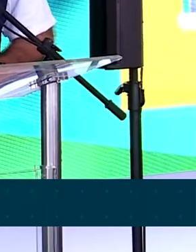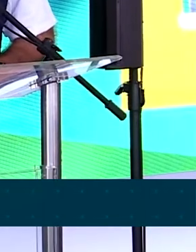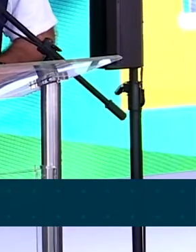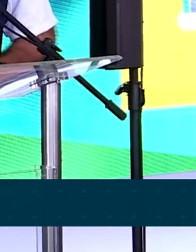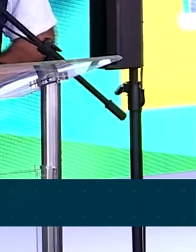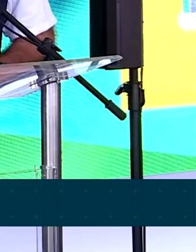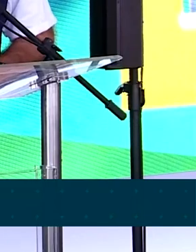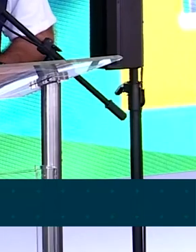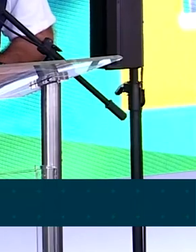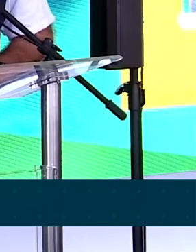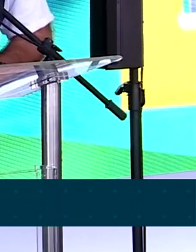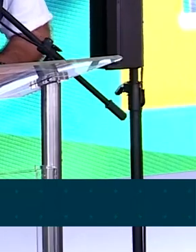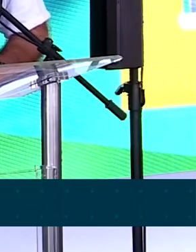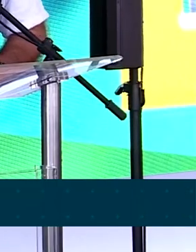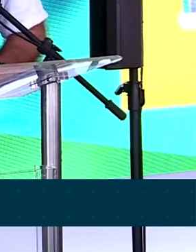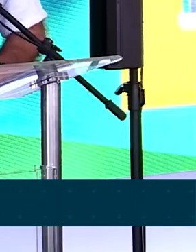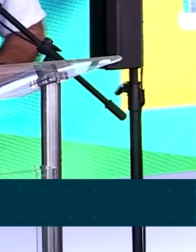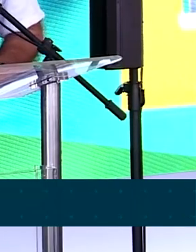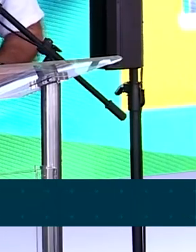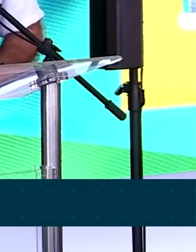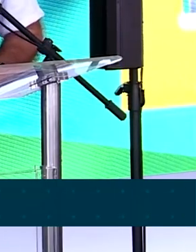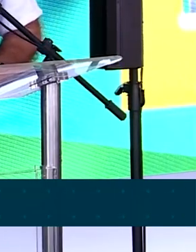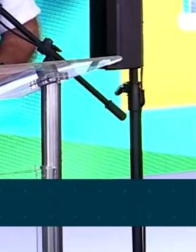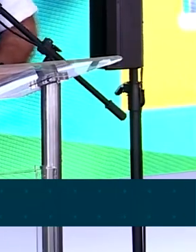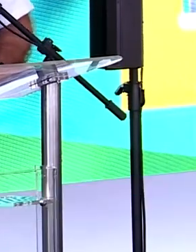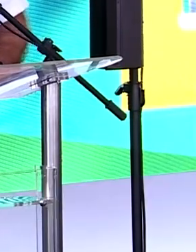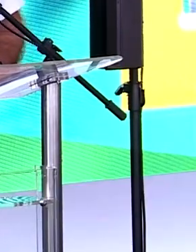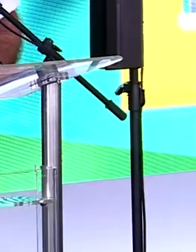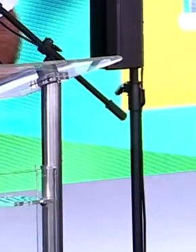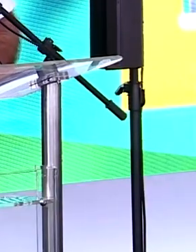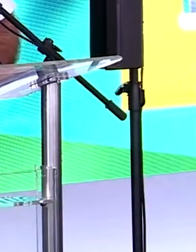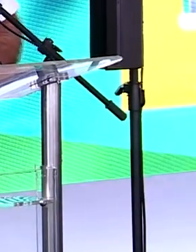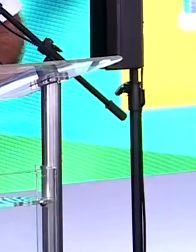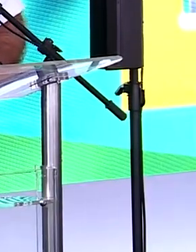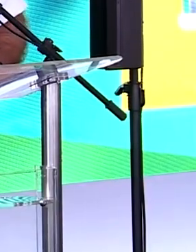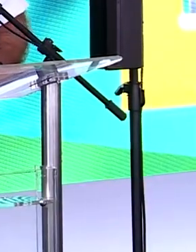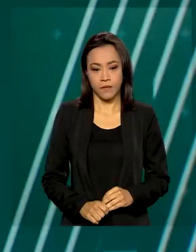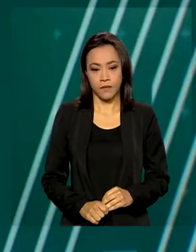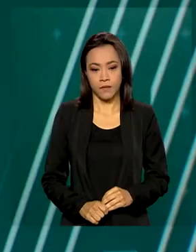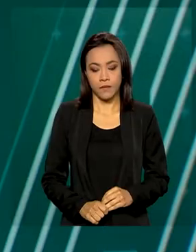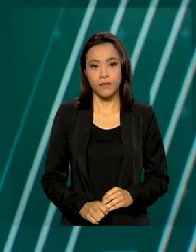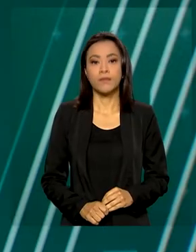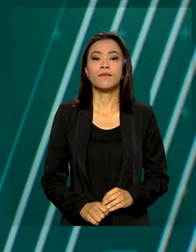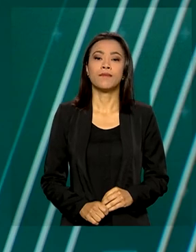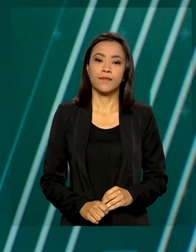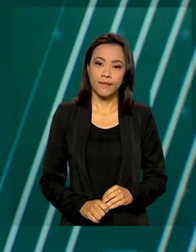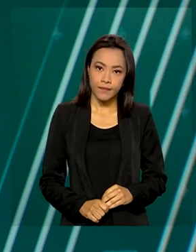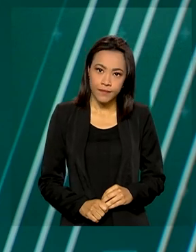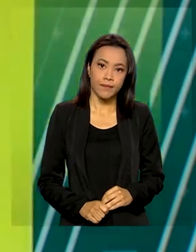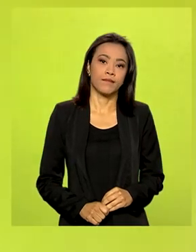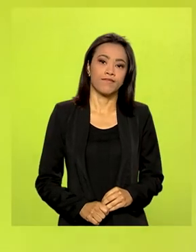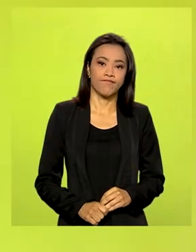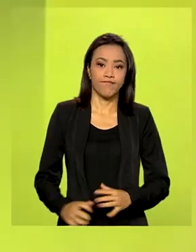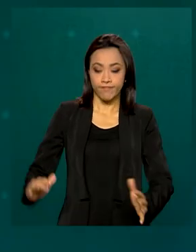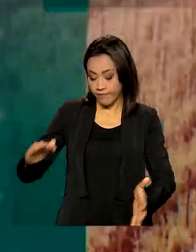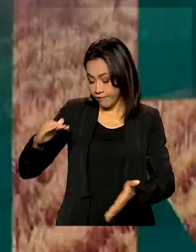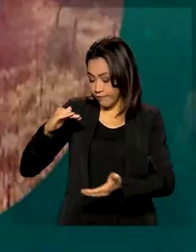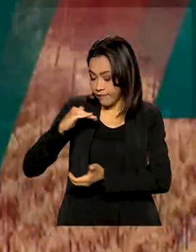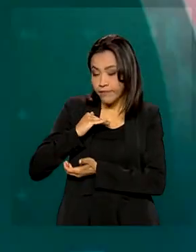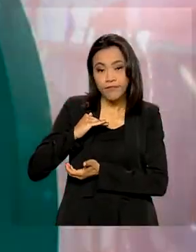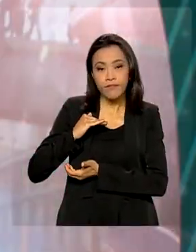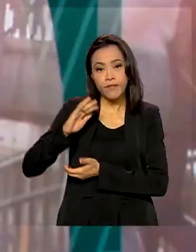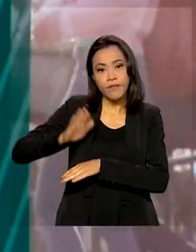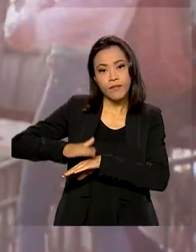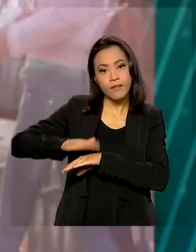possam ameaçar as crianças do Brasil. A Anvisa decidiu